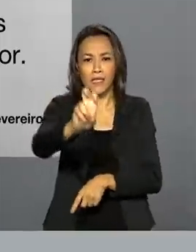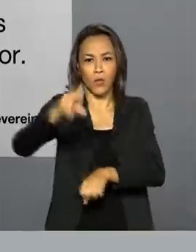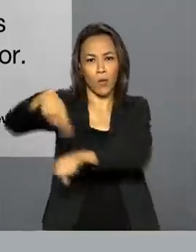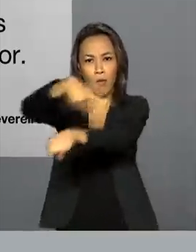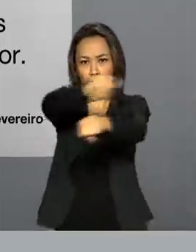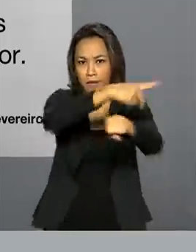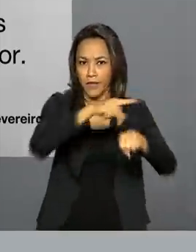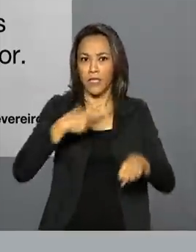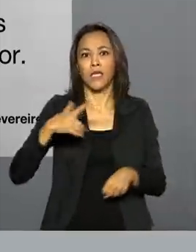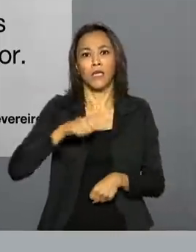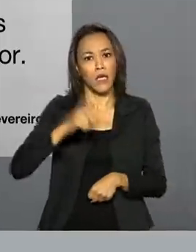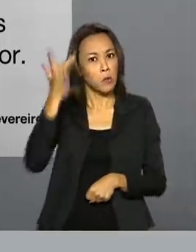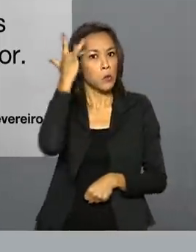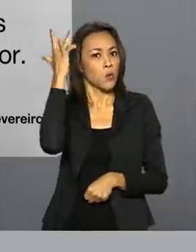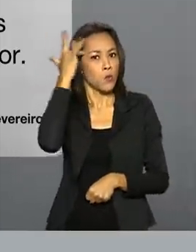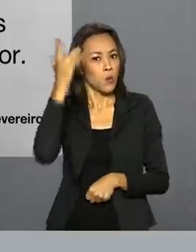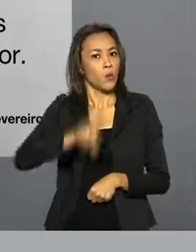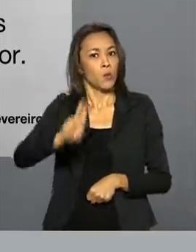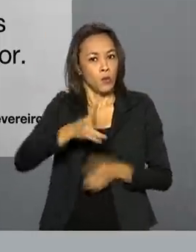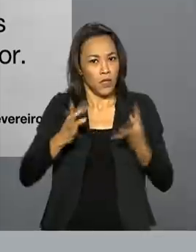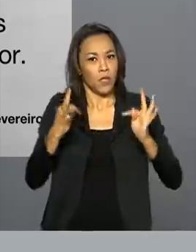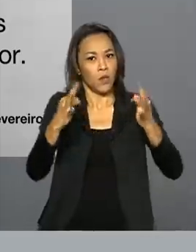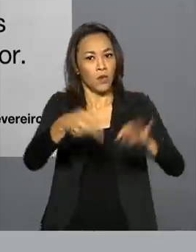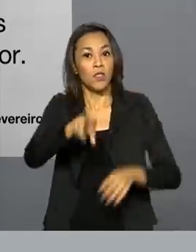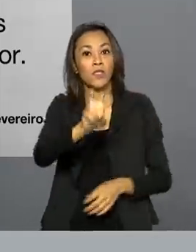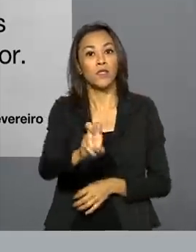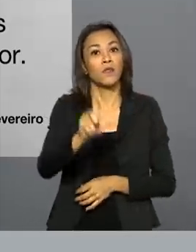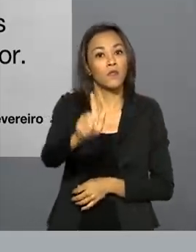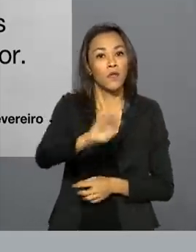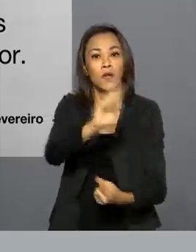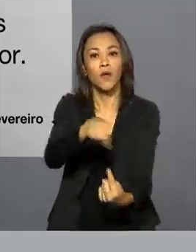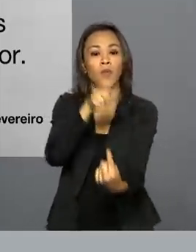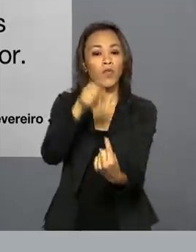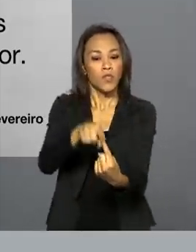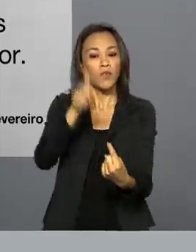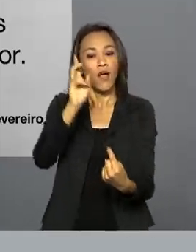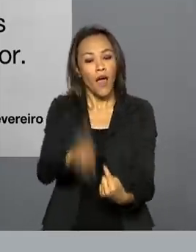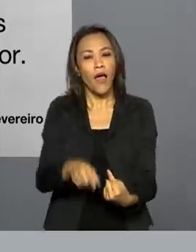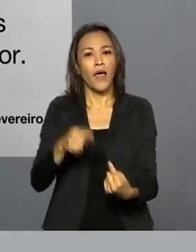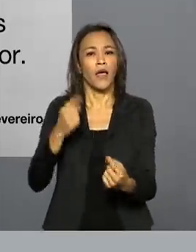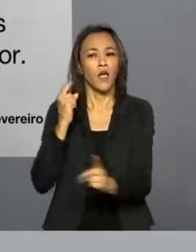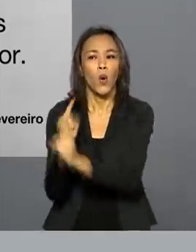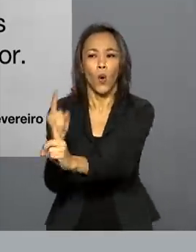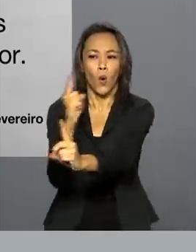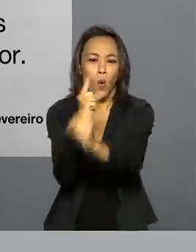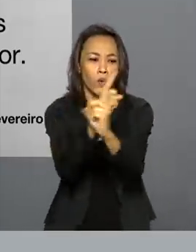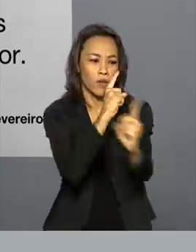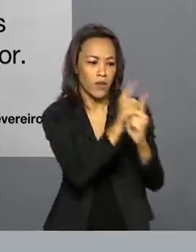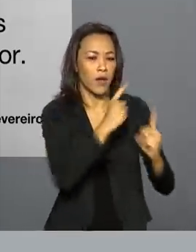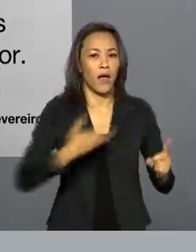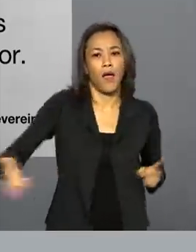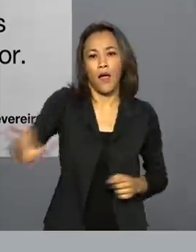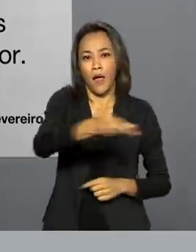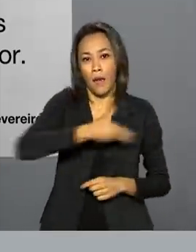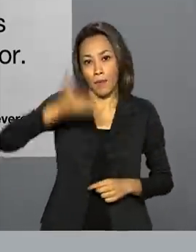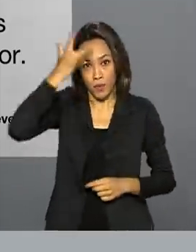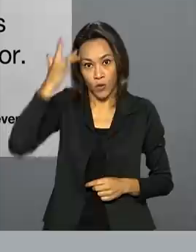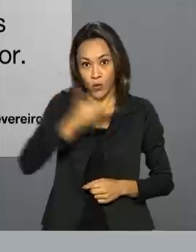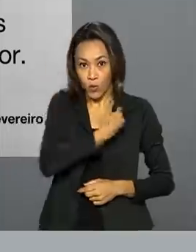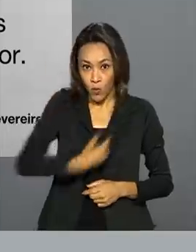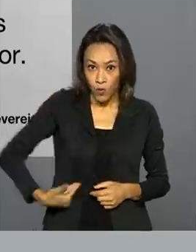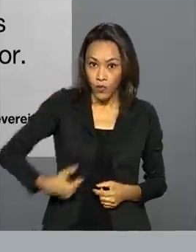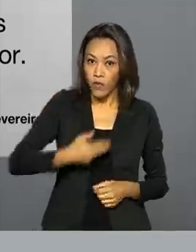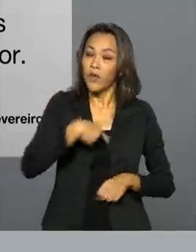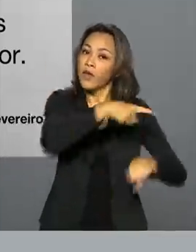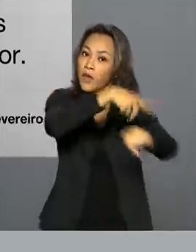detêm capacidade tecnológica em 5G. O objetivo é manter encontros com autoridades governamentais e executivos